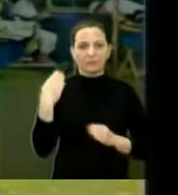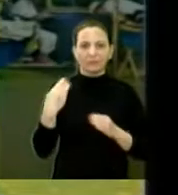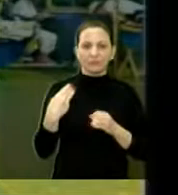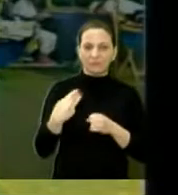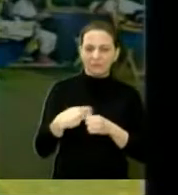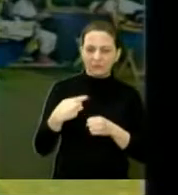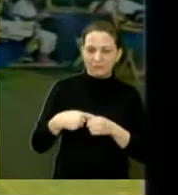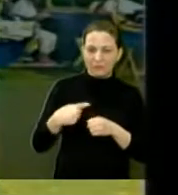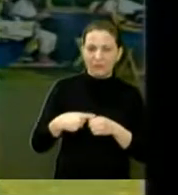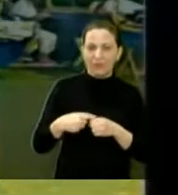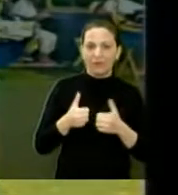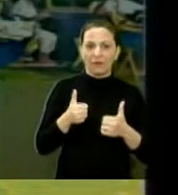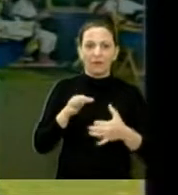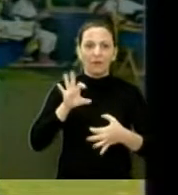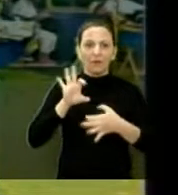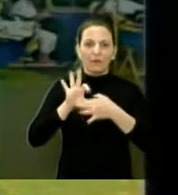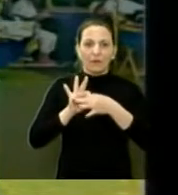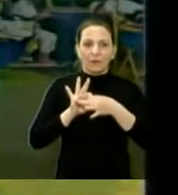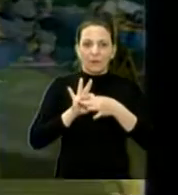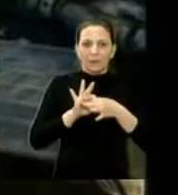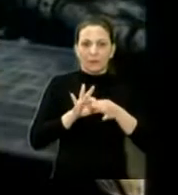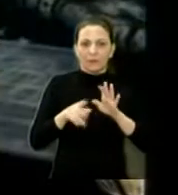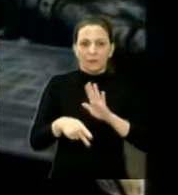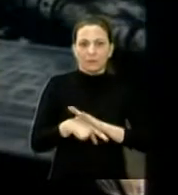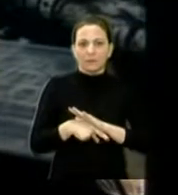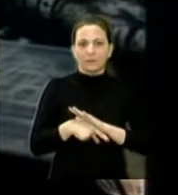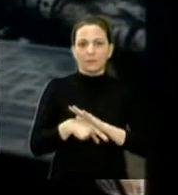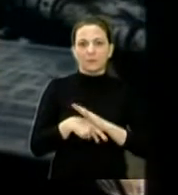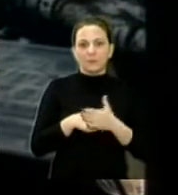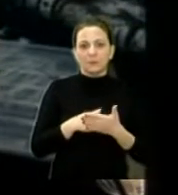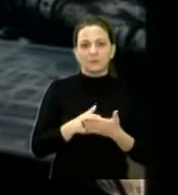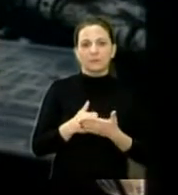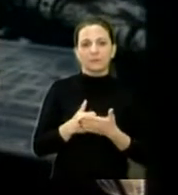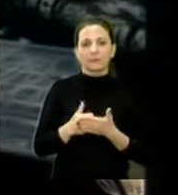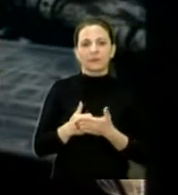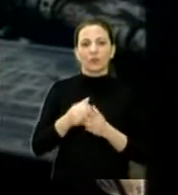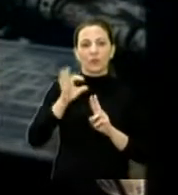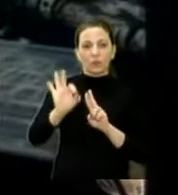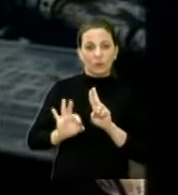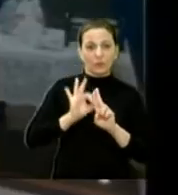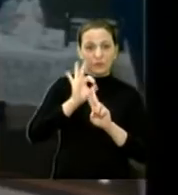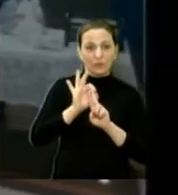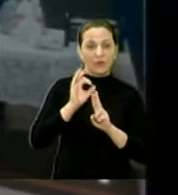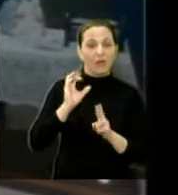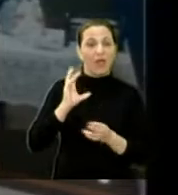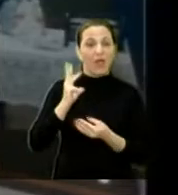parceria até com o Grupo de Apoio de Arte e Cultura da Fiscal de São Carlos também.